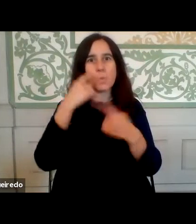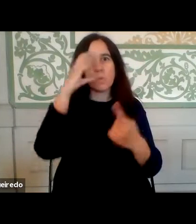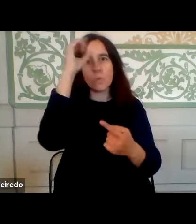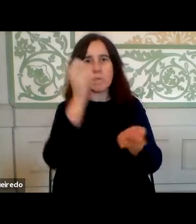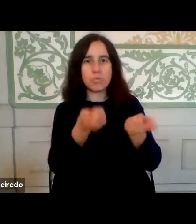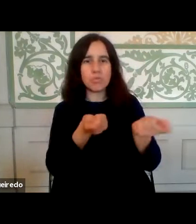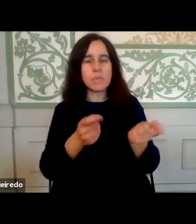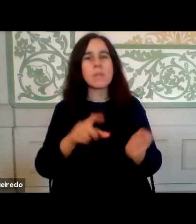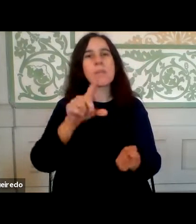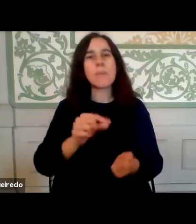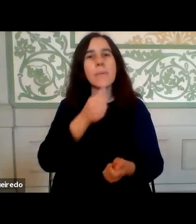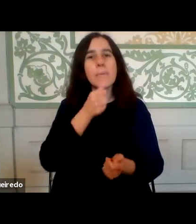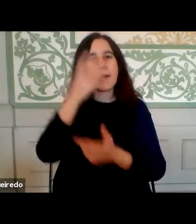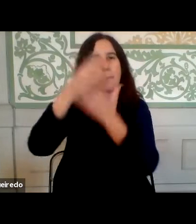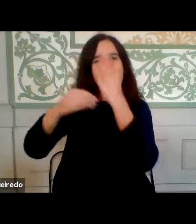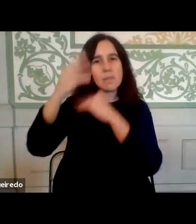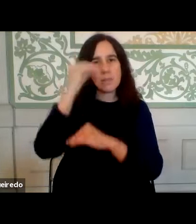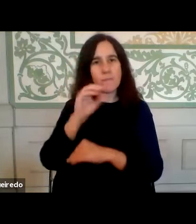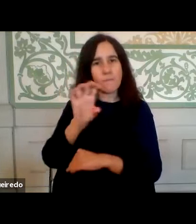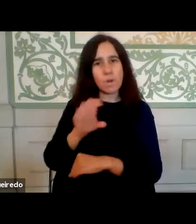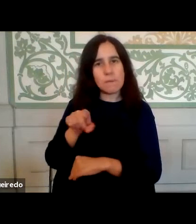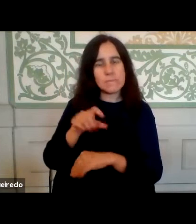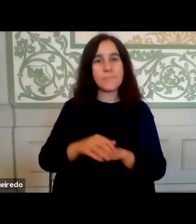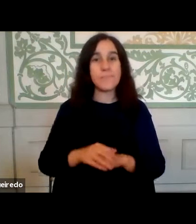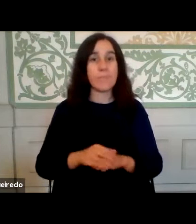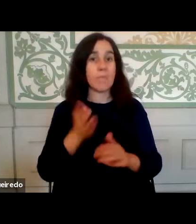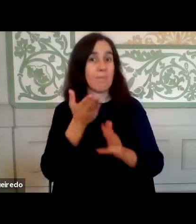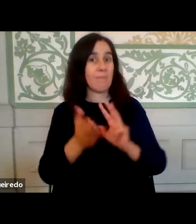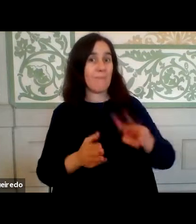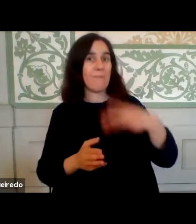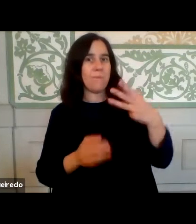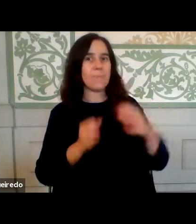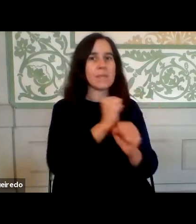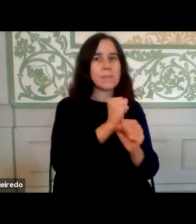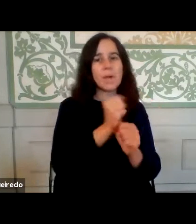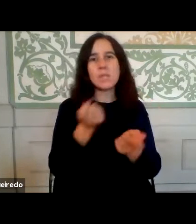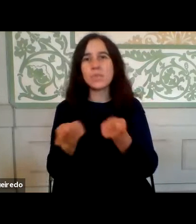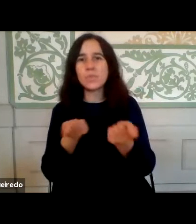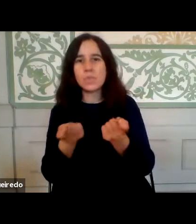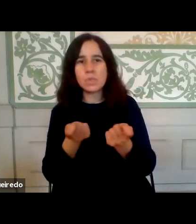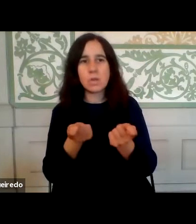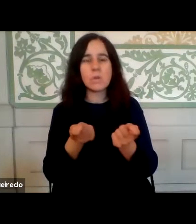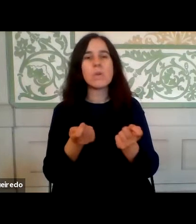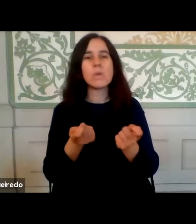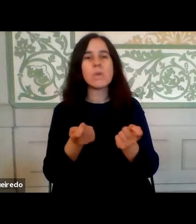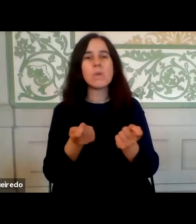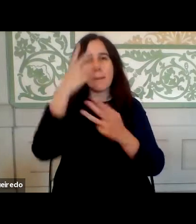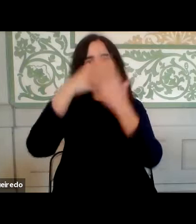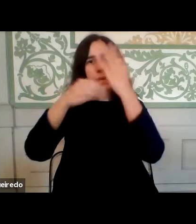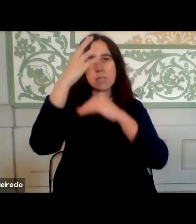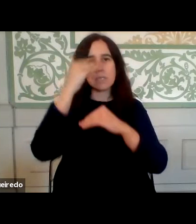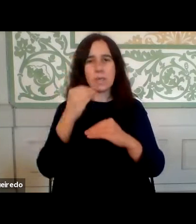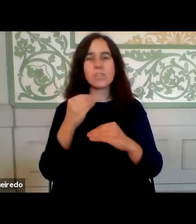e até na forma de aprender. E estas três dimensões do trabalho, da gestão, da aprendizagem, foram